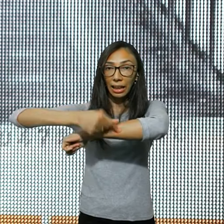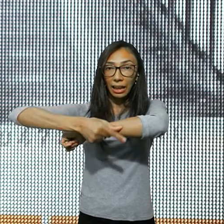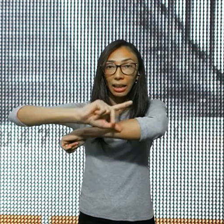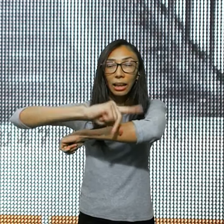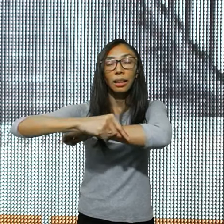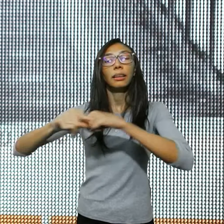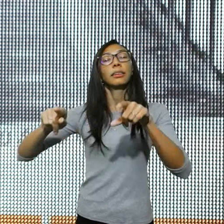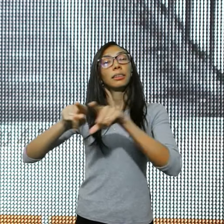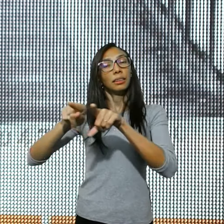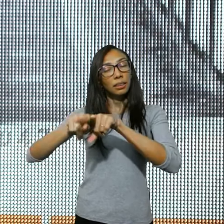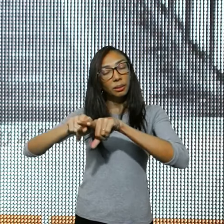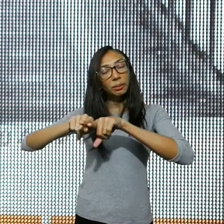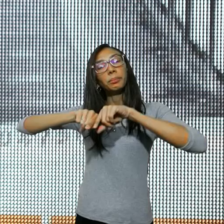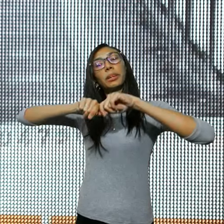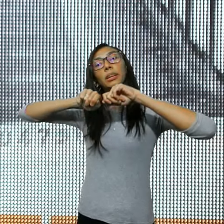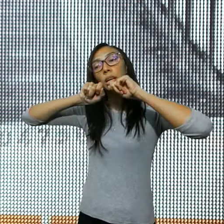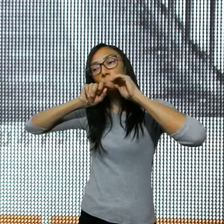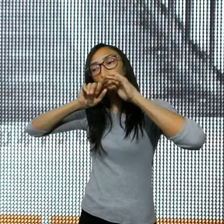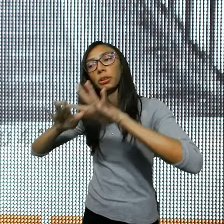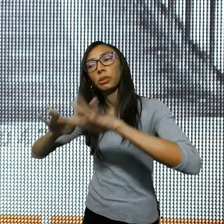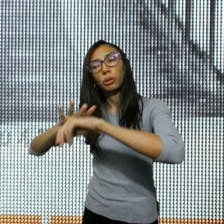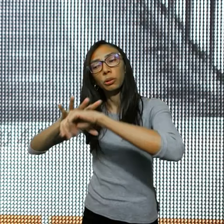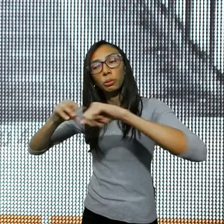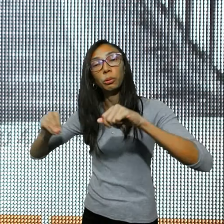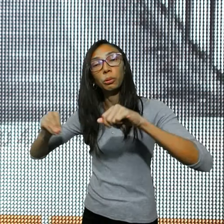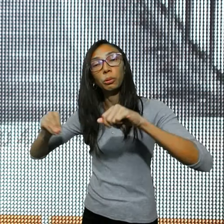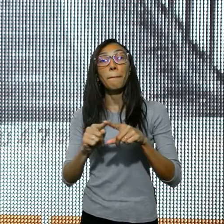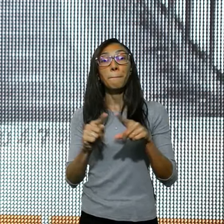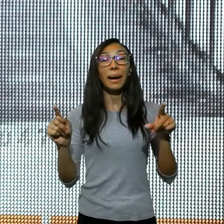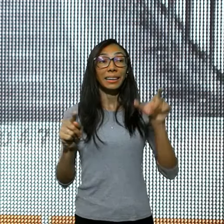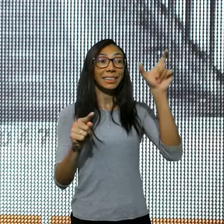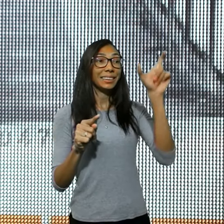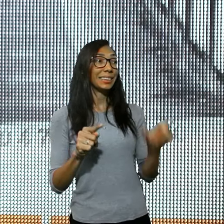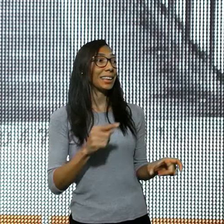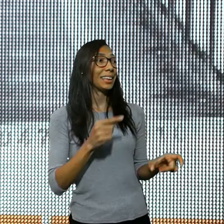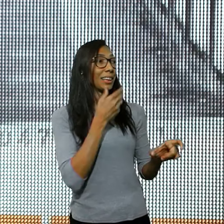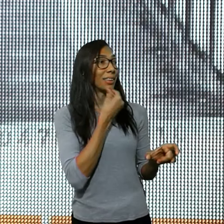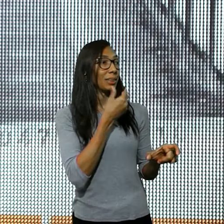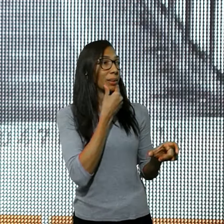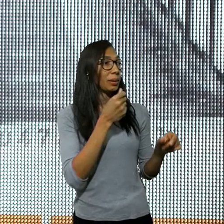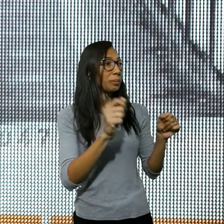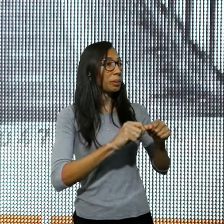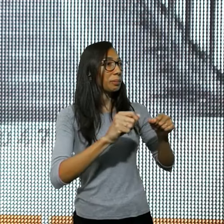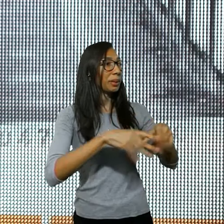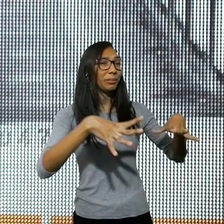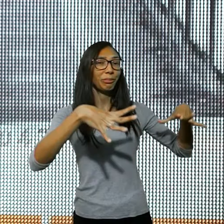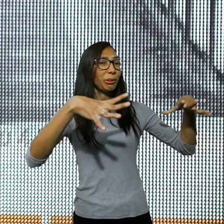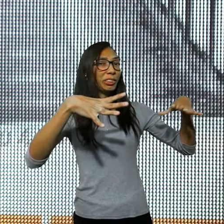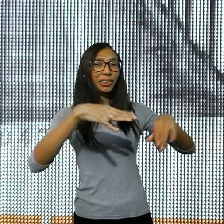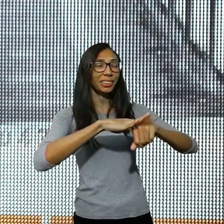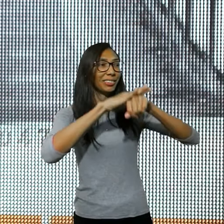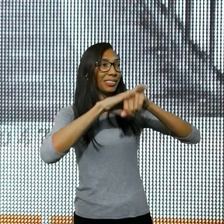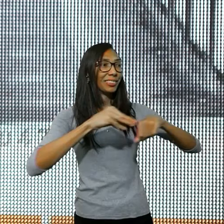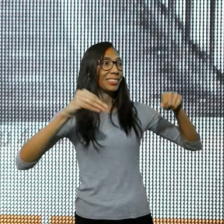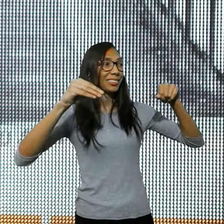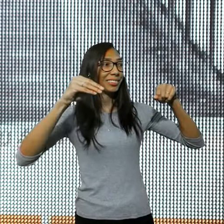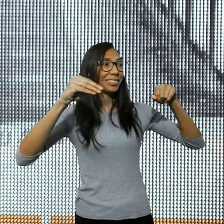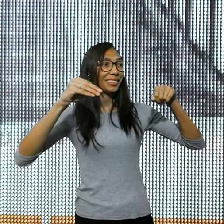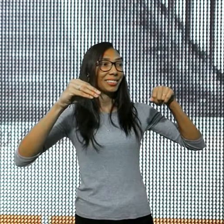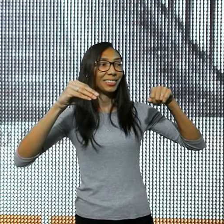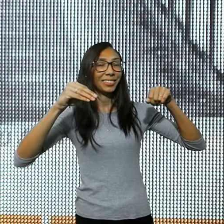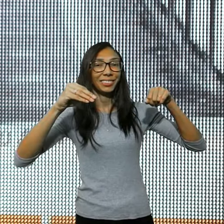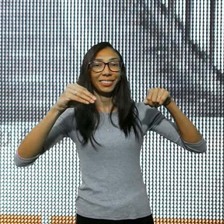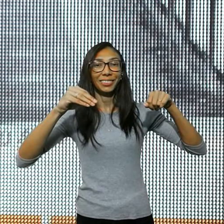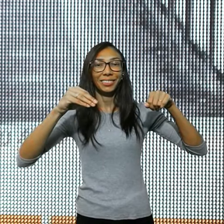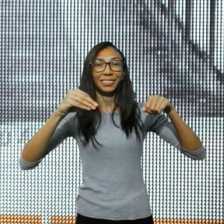revelação, ei, deixa eu te dizer uma coisa, voltar, e se prostrar, aos pés de Jesus, vai dar a você,